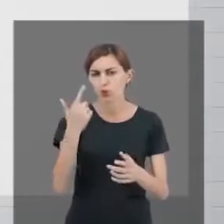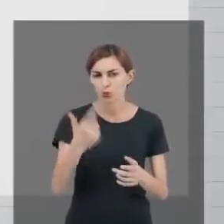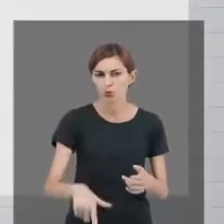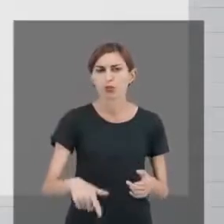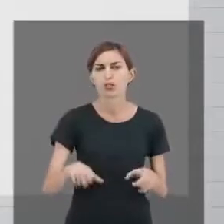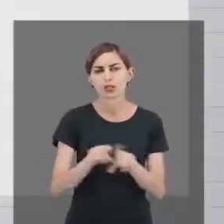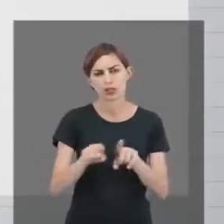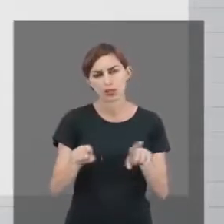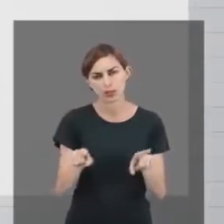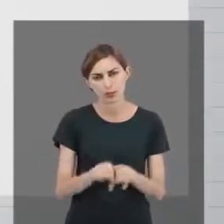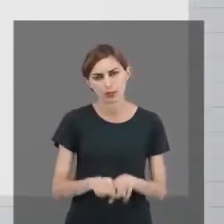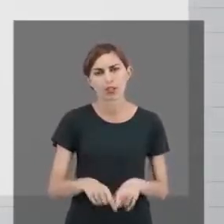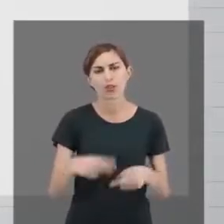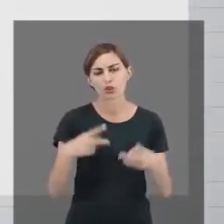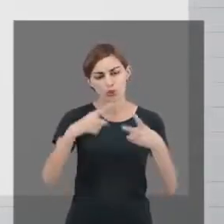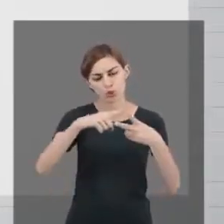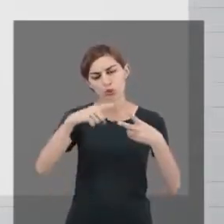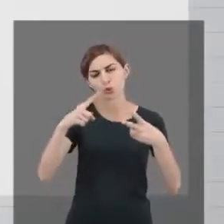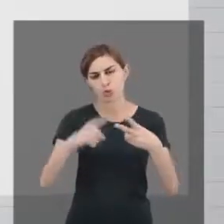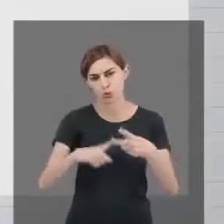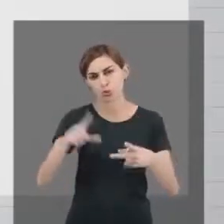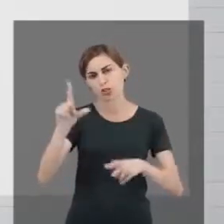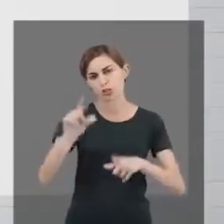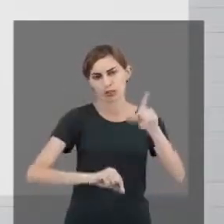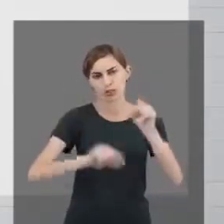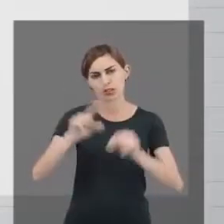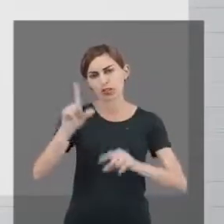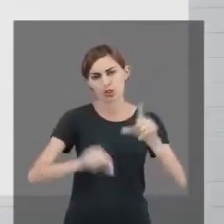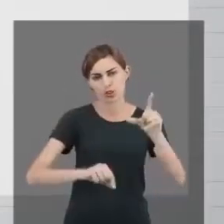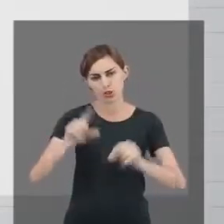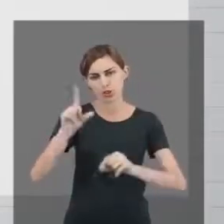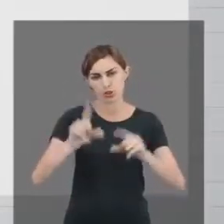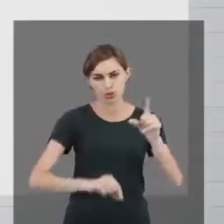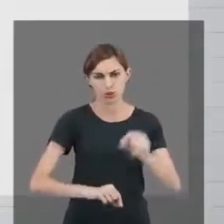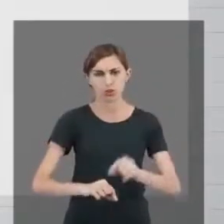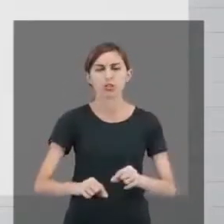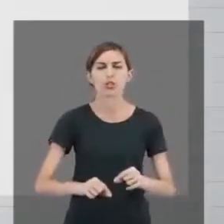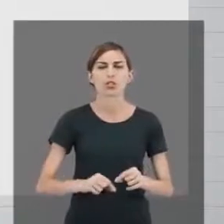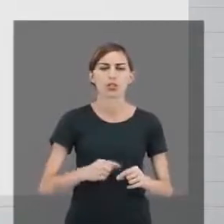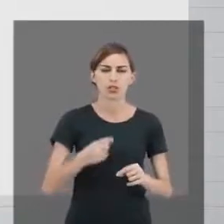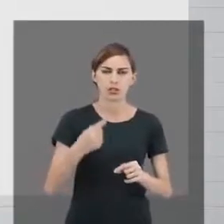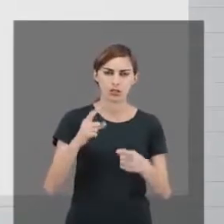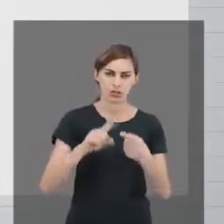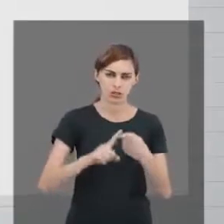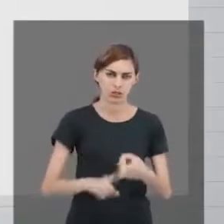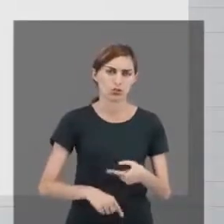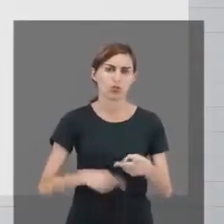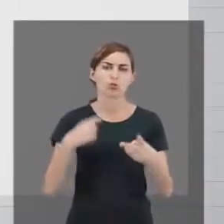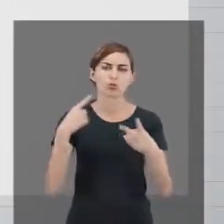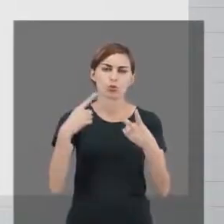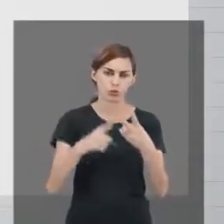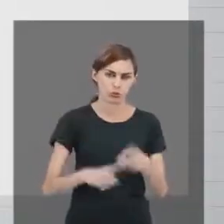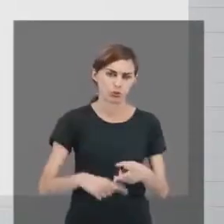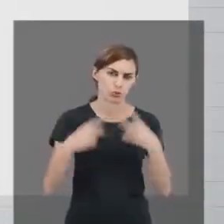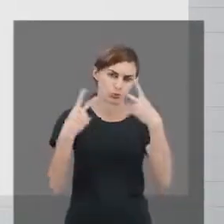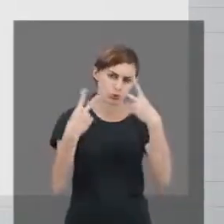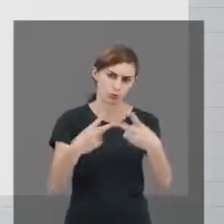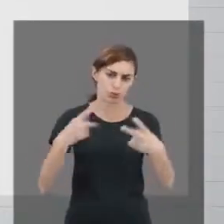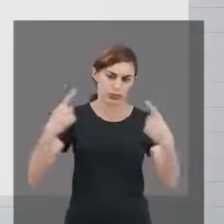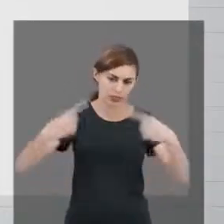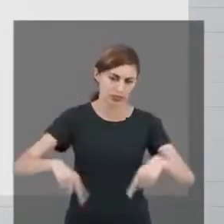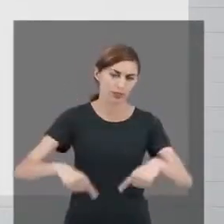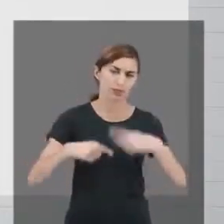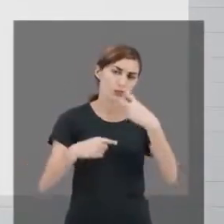também duas estrelas. Agora duas estrelas, no de reensinho você recebe uma, de desafio você recebe duas. E